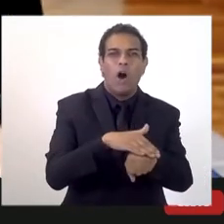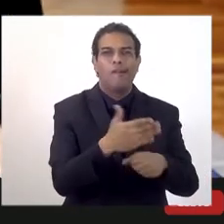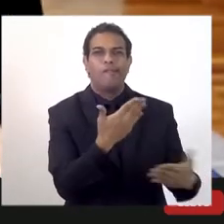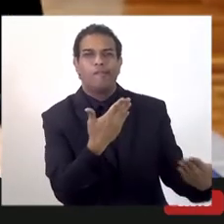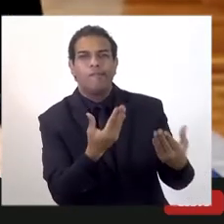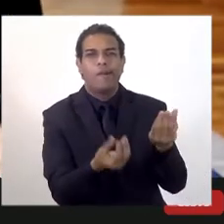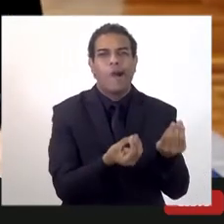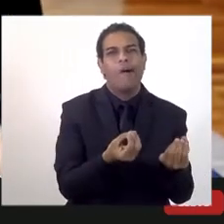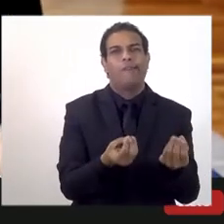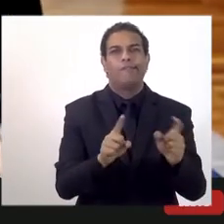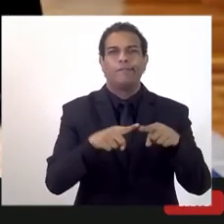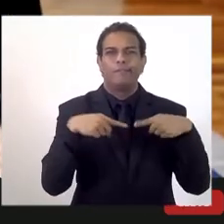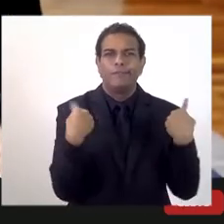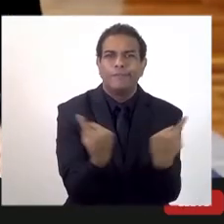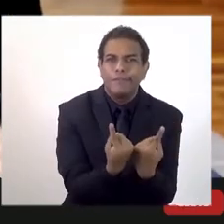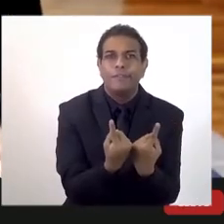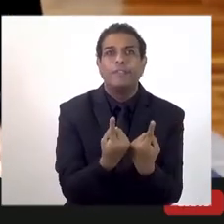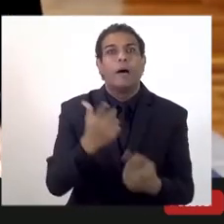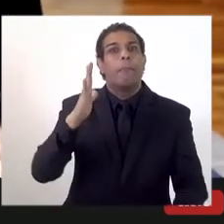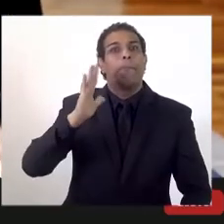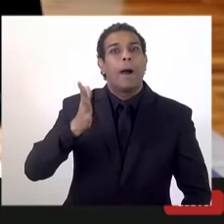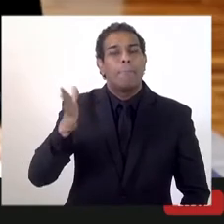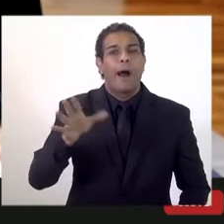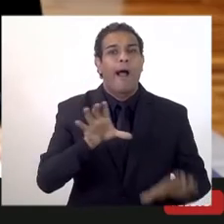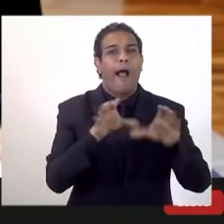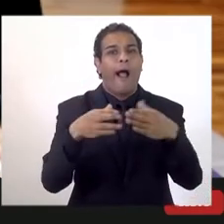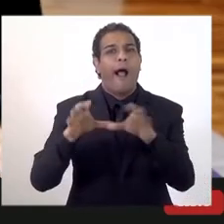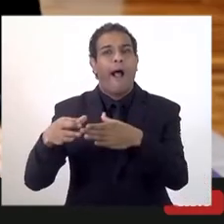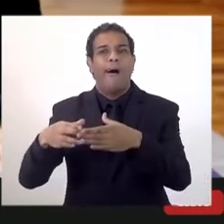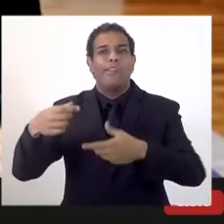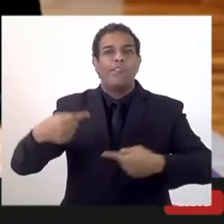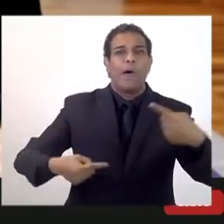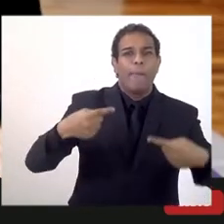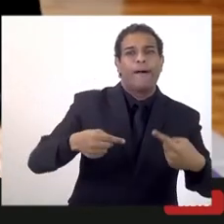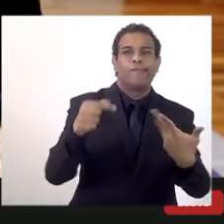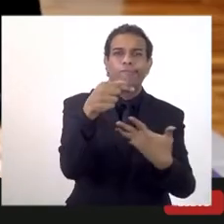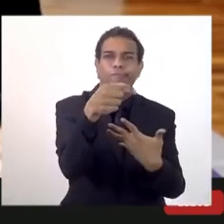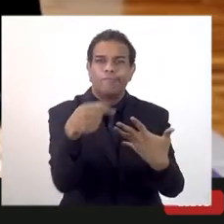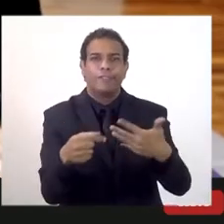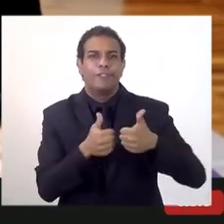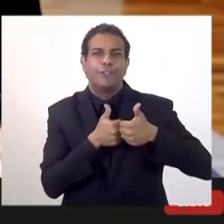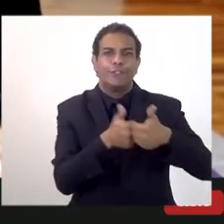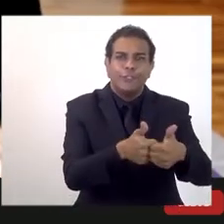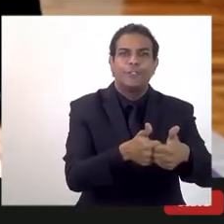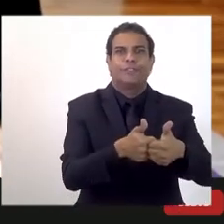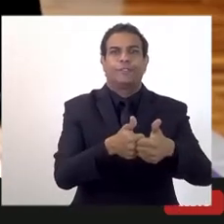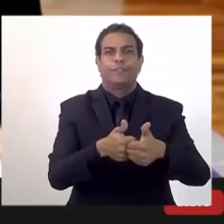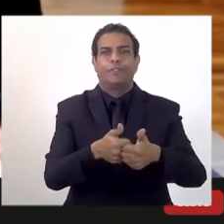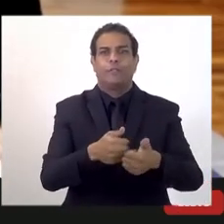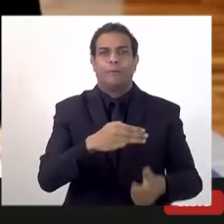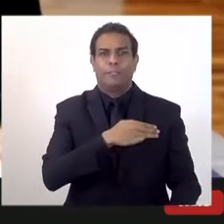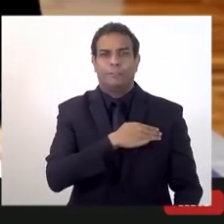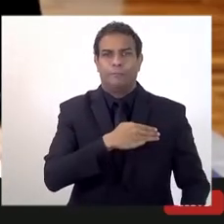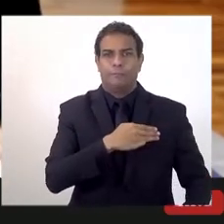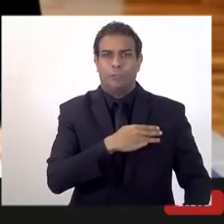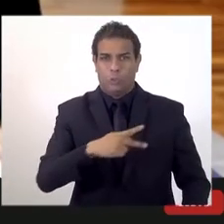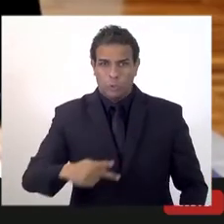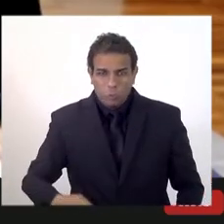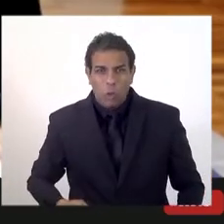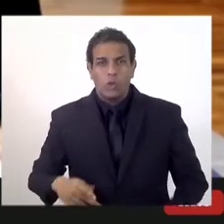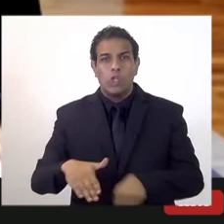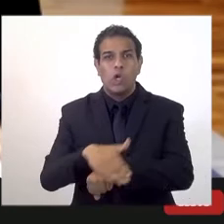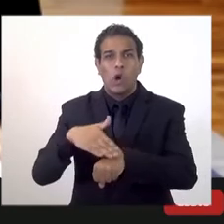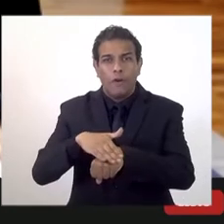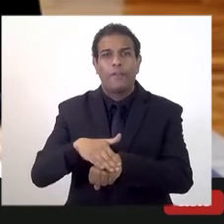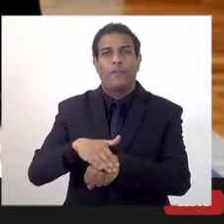gente reuniu, reuniu, quatro, cinco audiências públicas, debate com acompanhamento do Ministério Público, com Secretaria de Fazenda,